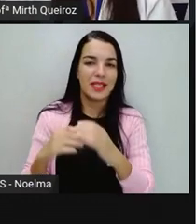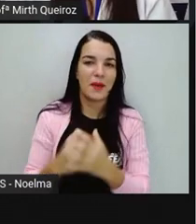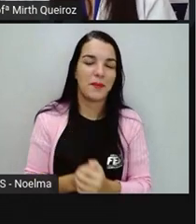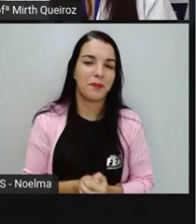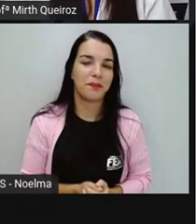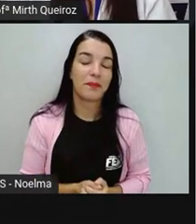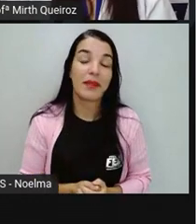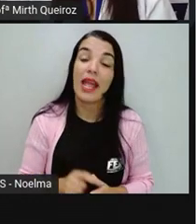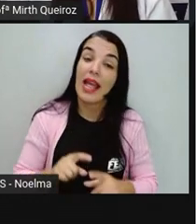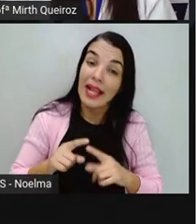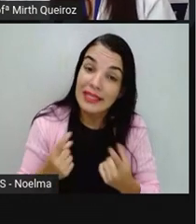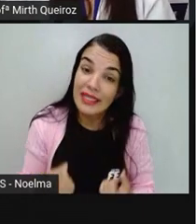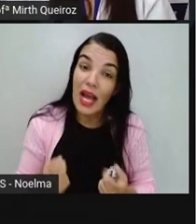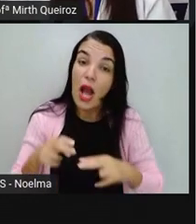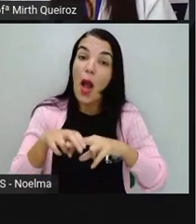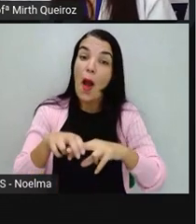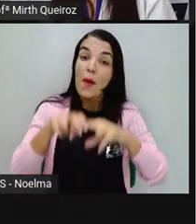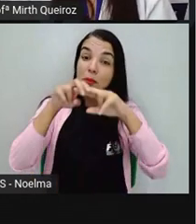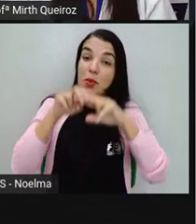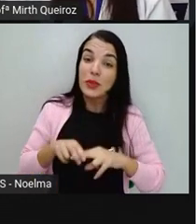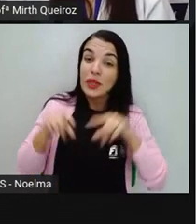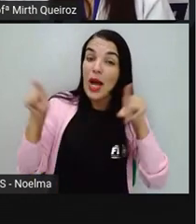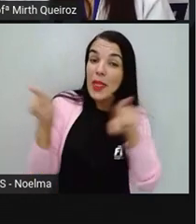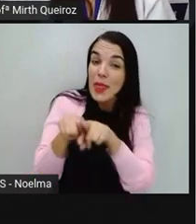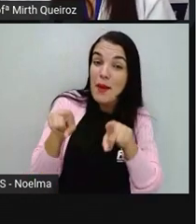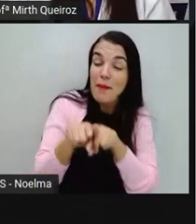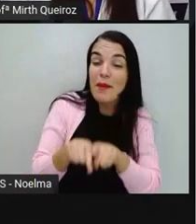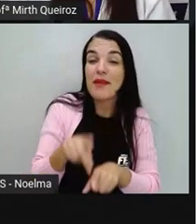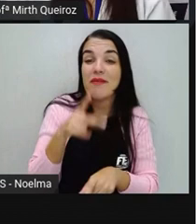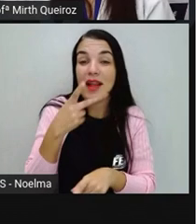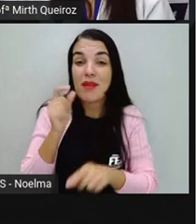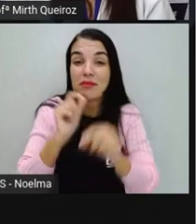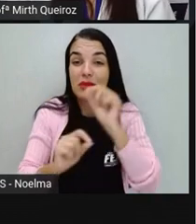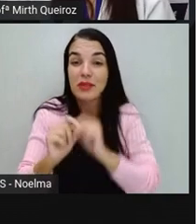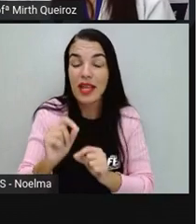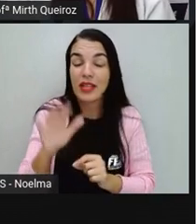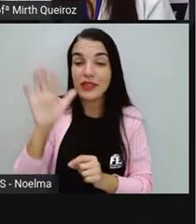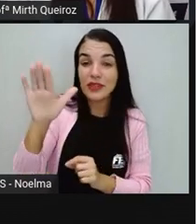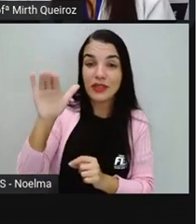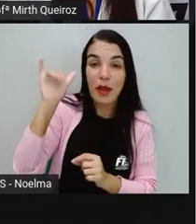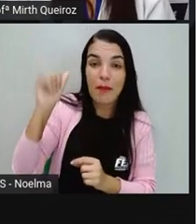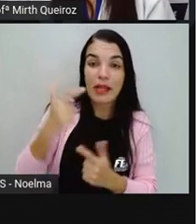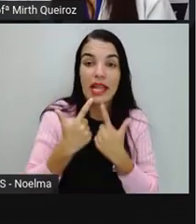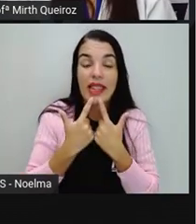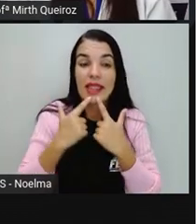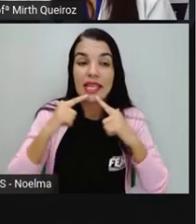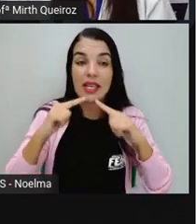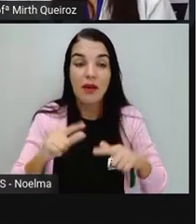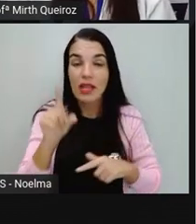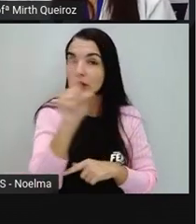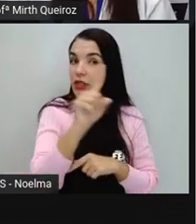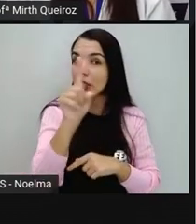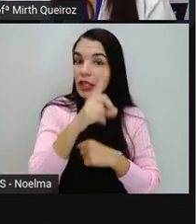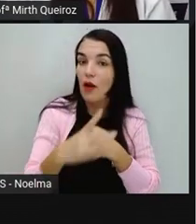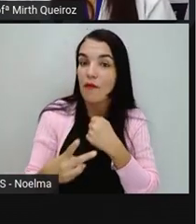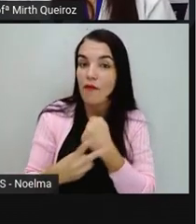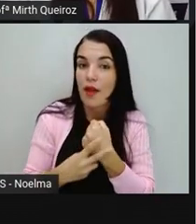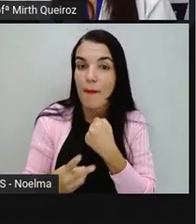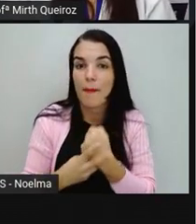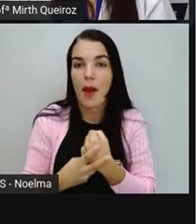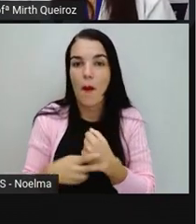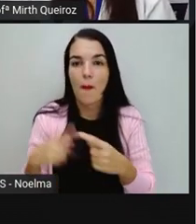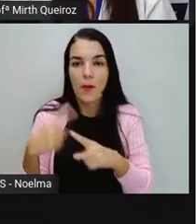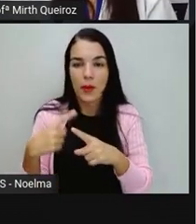E é por isso que também nos valemos da chamada linguagem não verbal, em que nossos atos